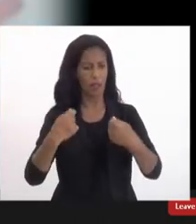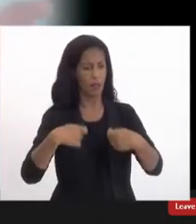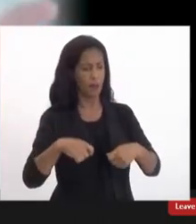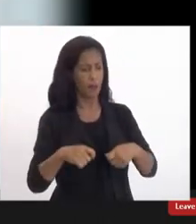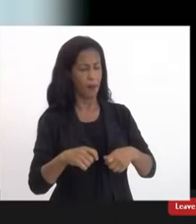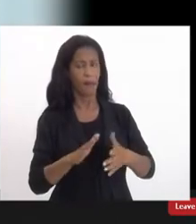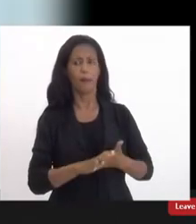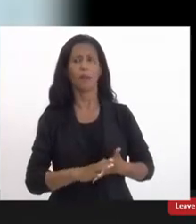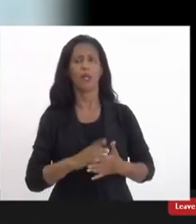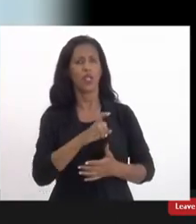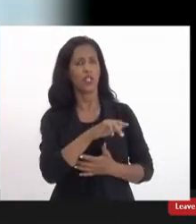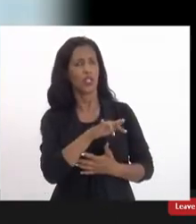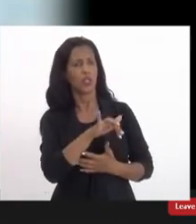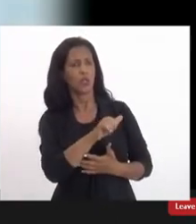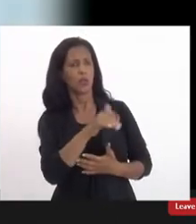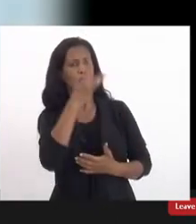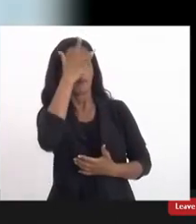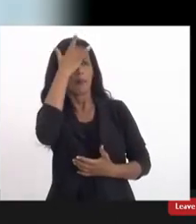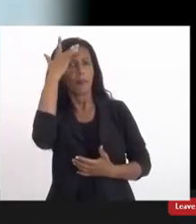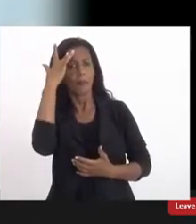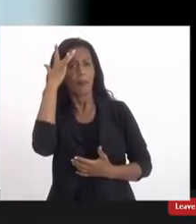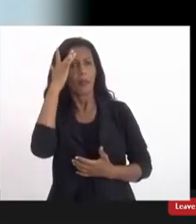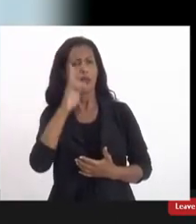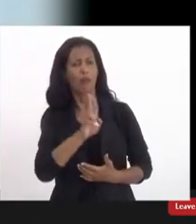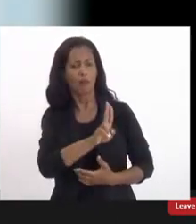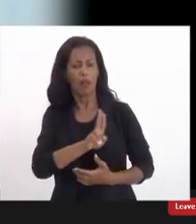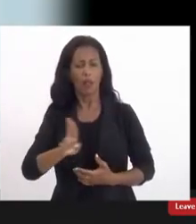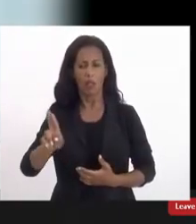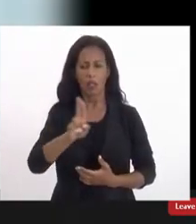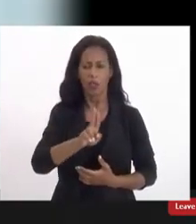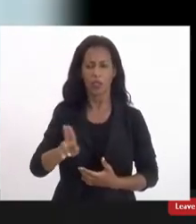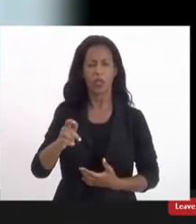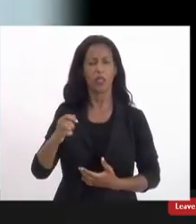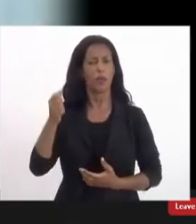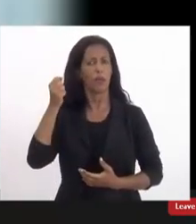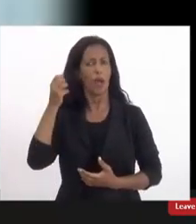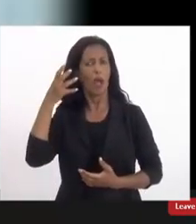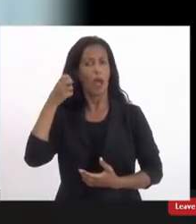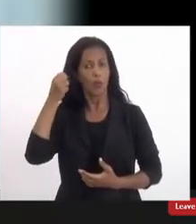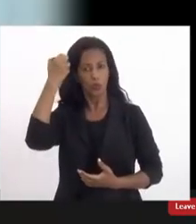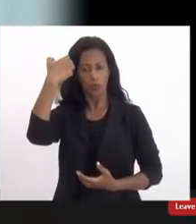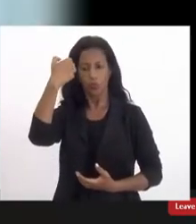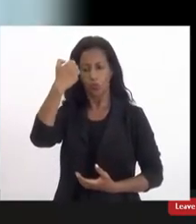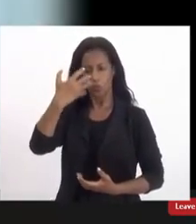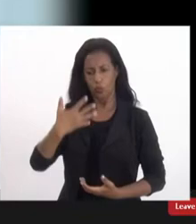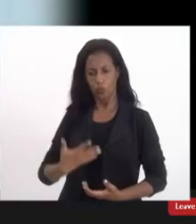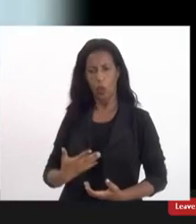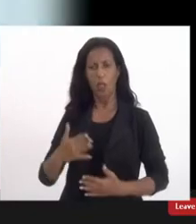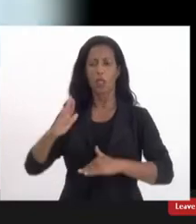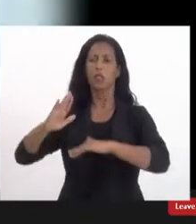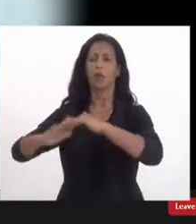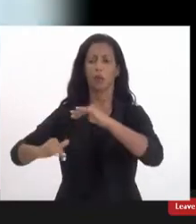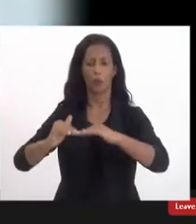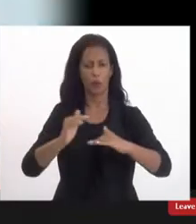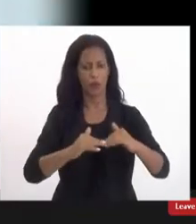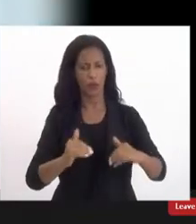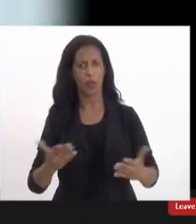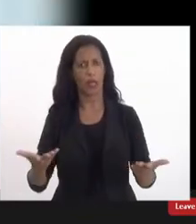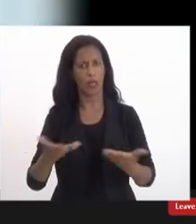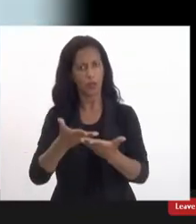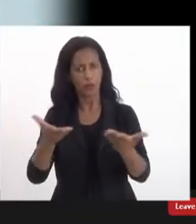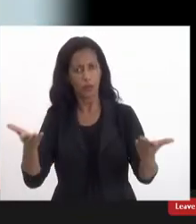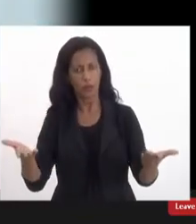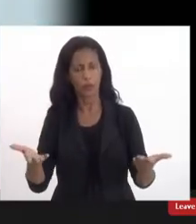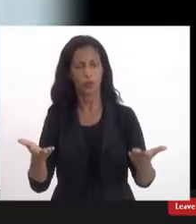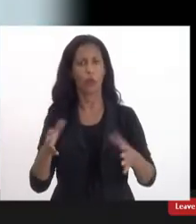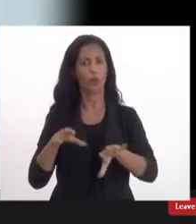ter estenotipista que são as pessoas que fazem a legenda que precisa ter audiodescriadores né e são profissionais qualificados